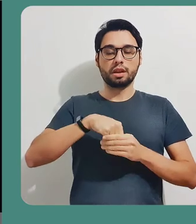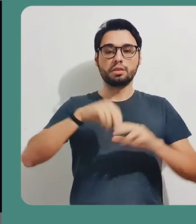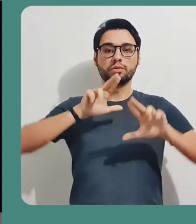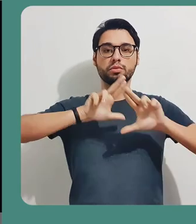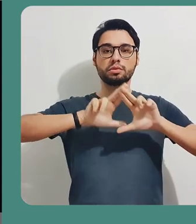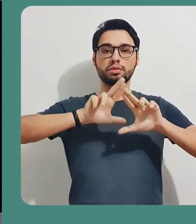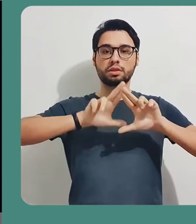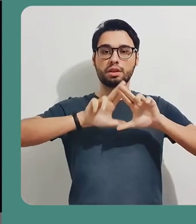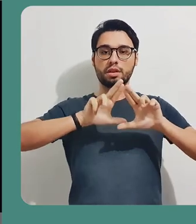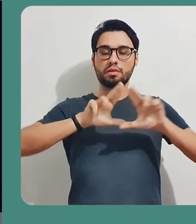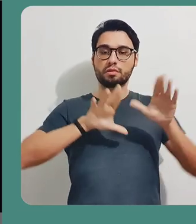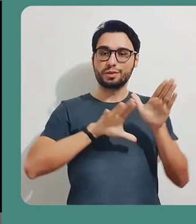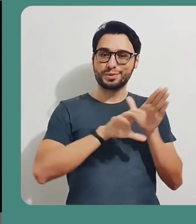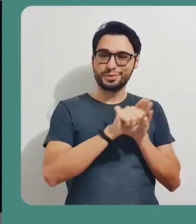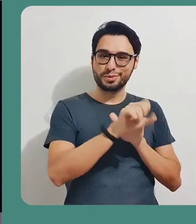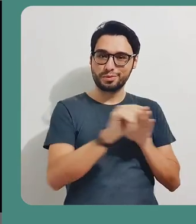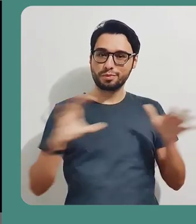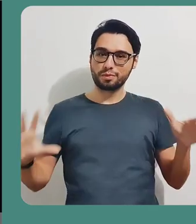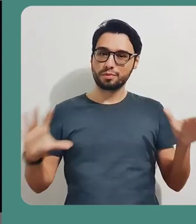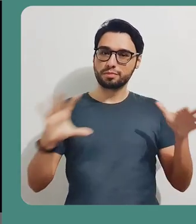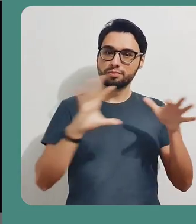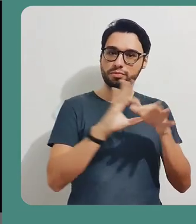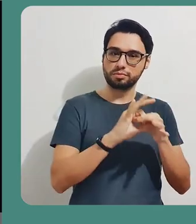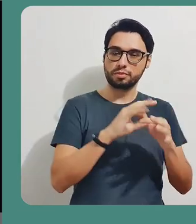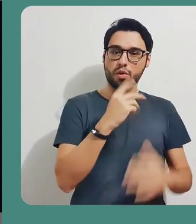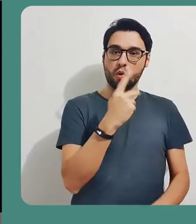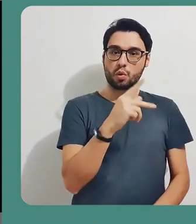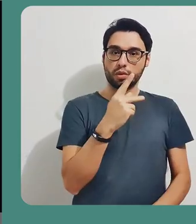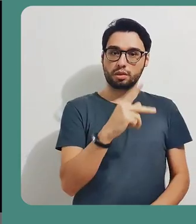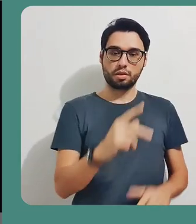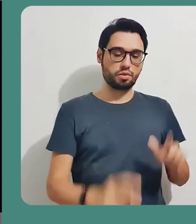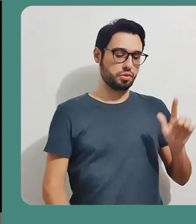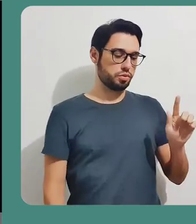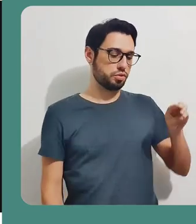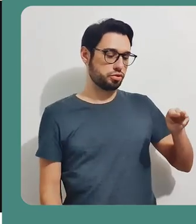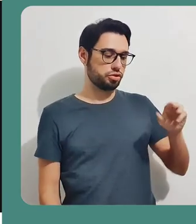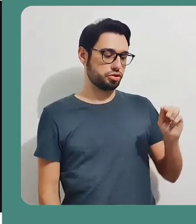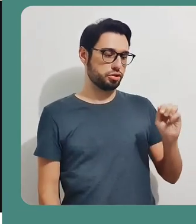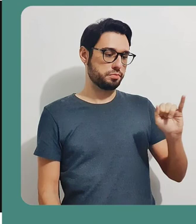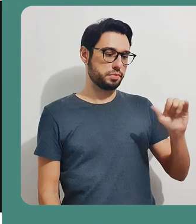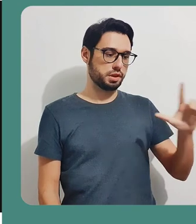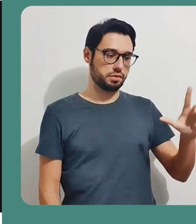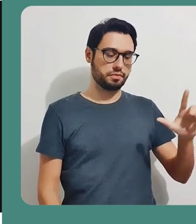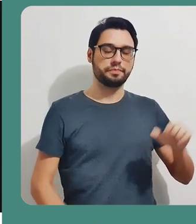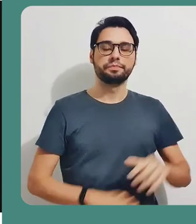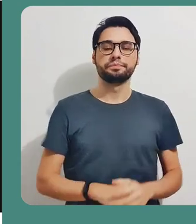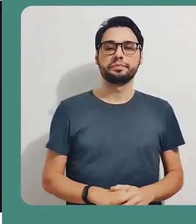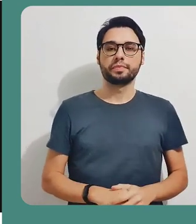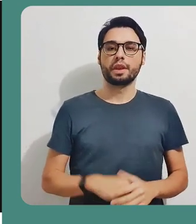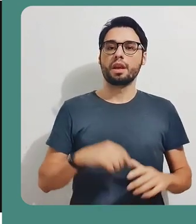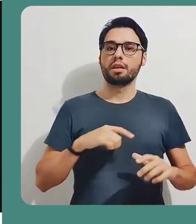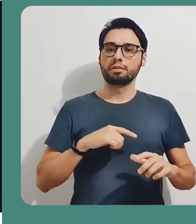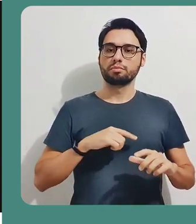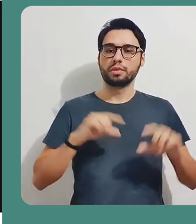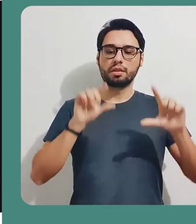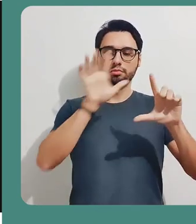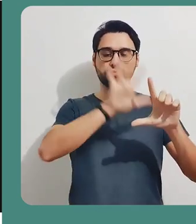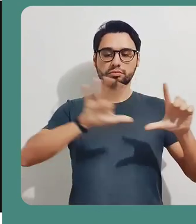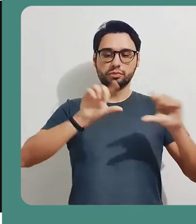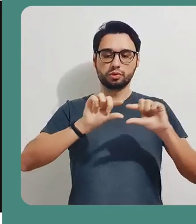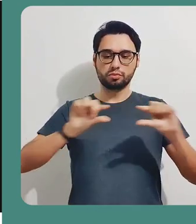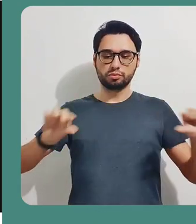Drive, vinculada à sua conta do Google. E é só clicar aqui em interromper gravação. Vai vir uma